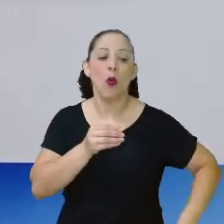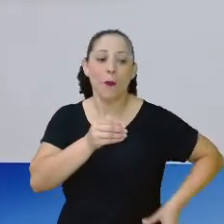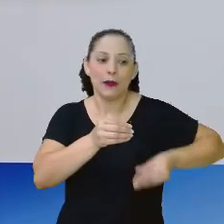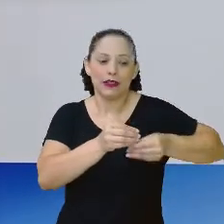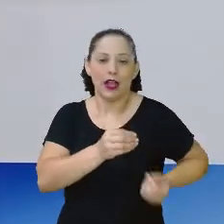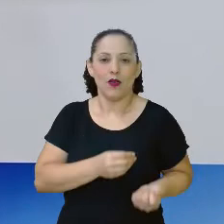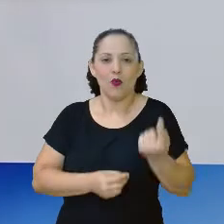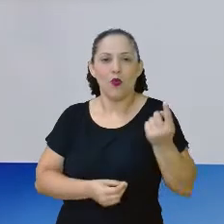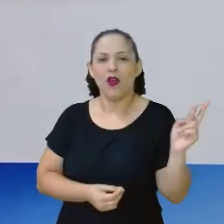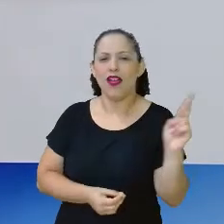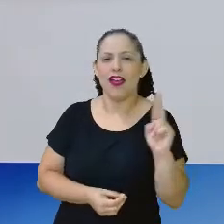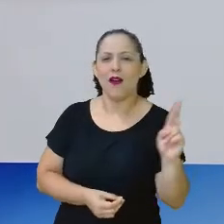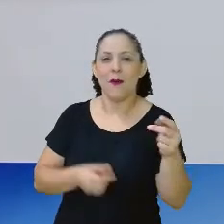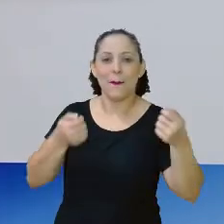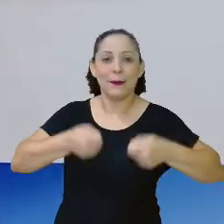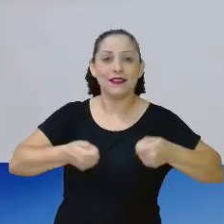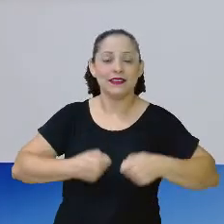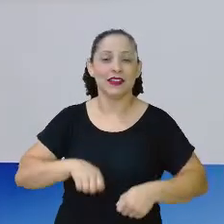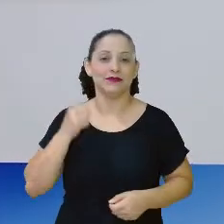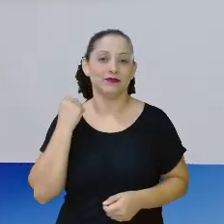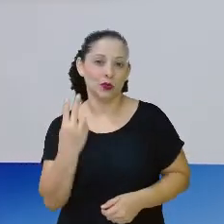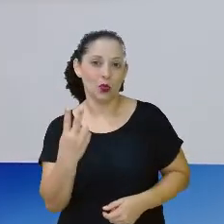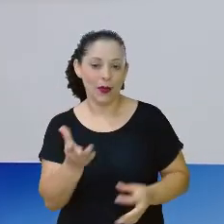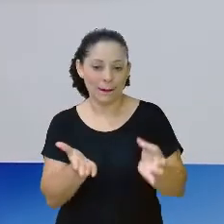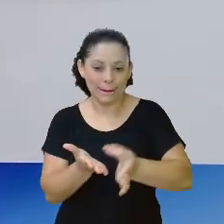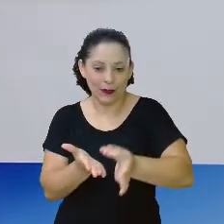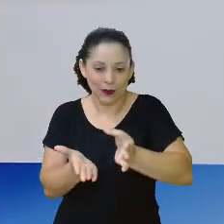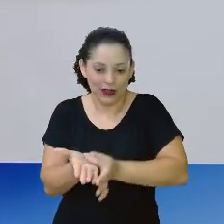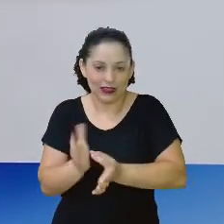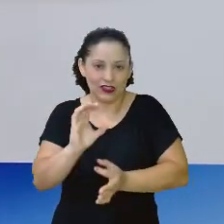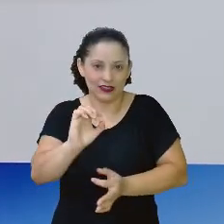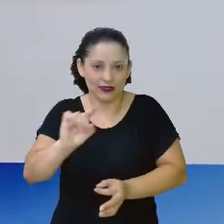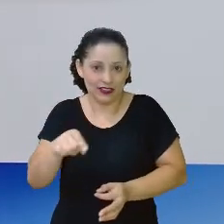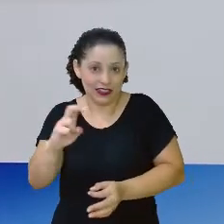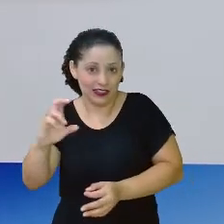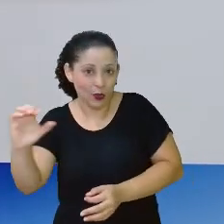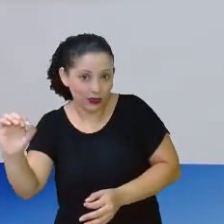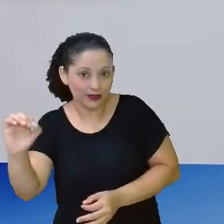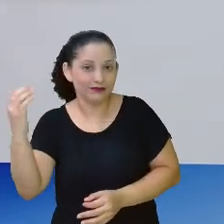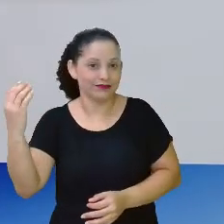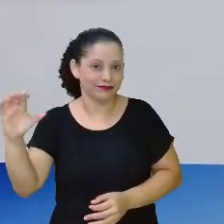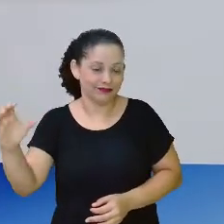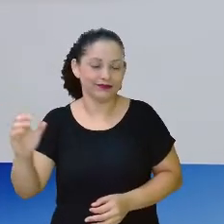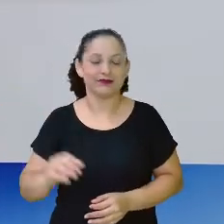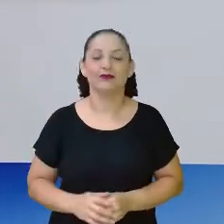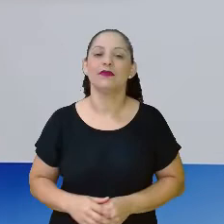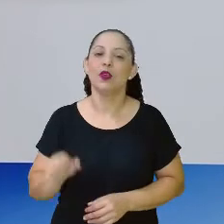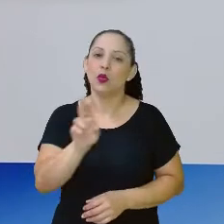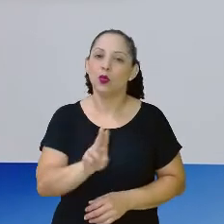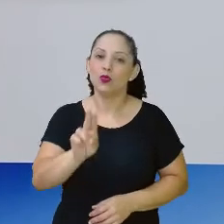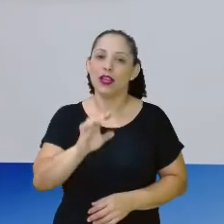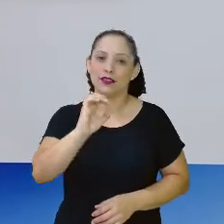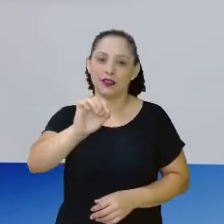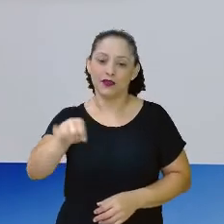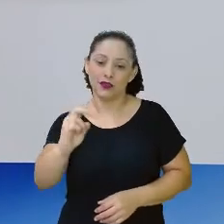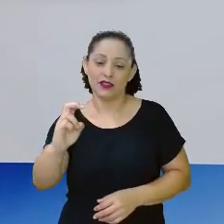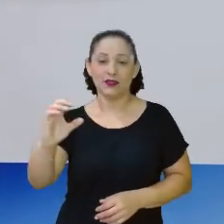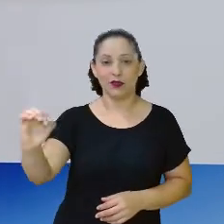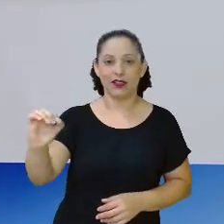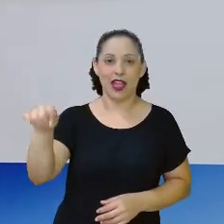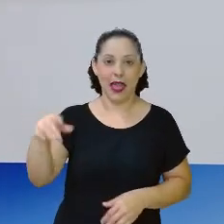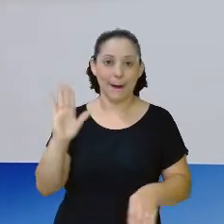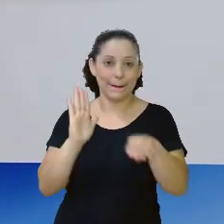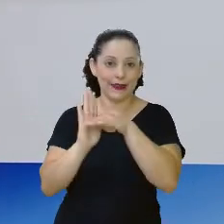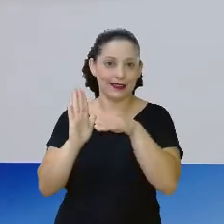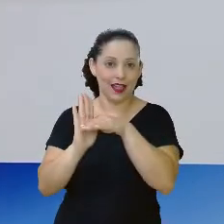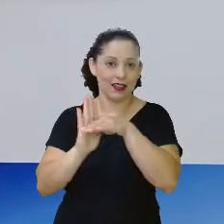real, eu precisei de duas moedas. Então, se eu estou usando apenas cinquenta centavos, é a